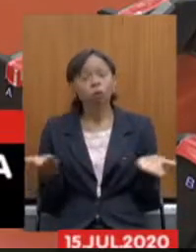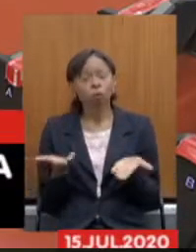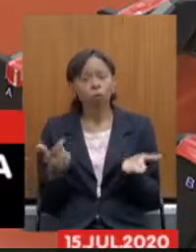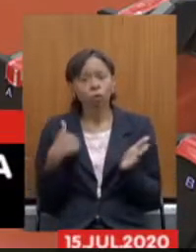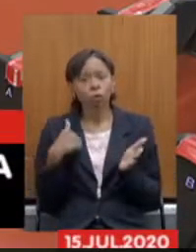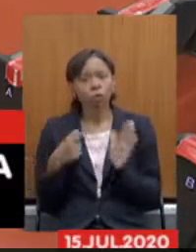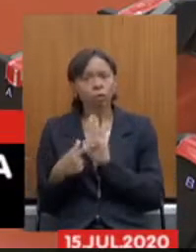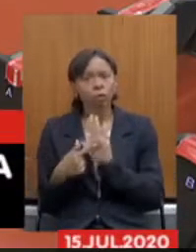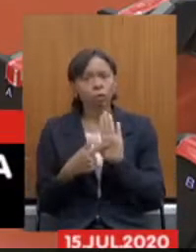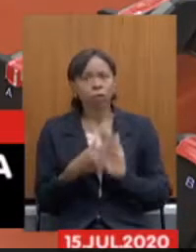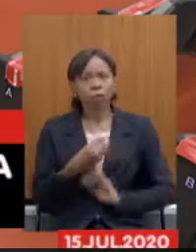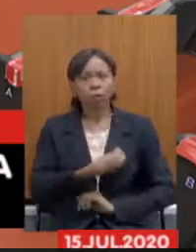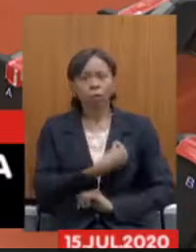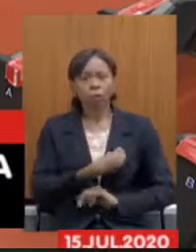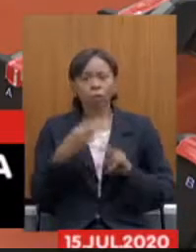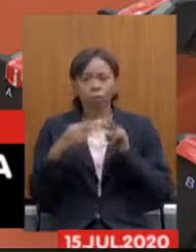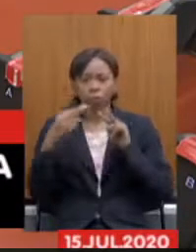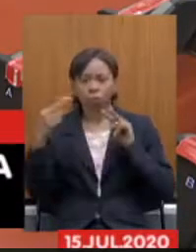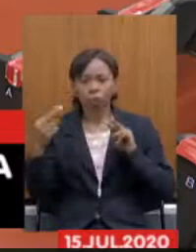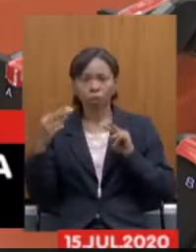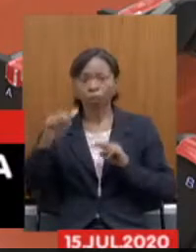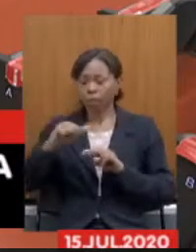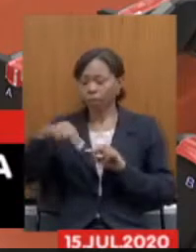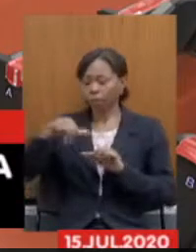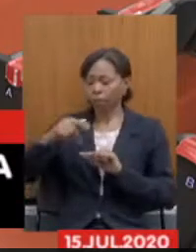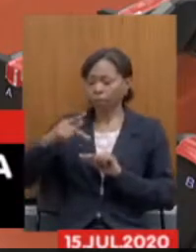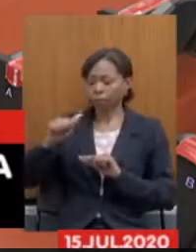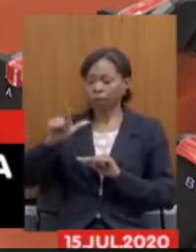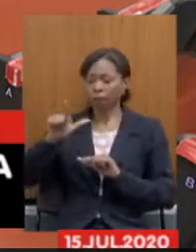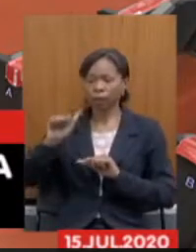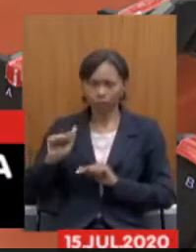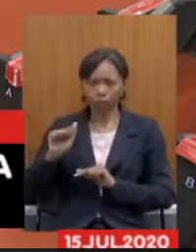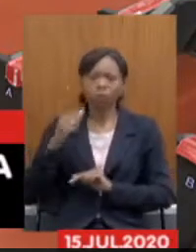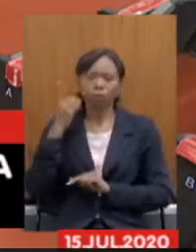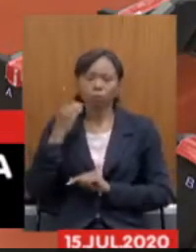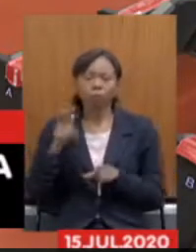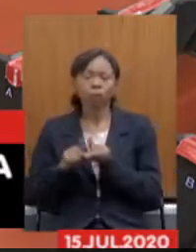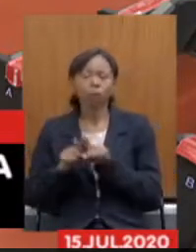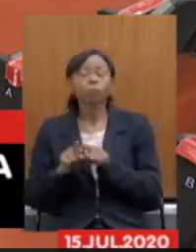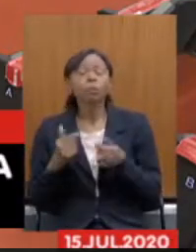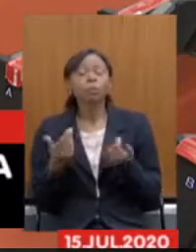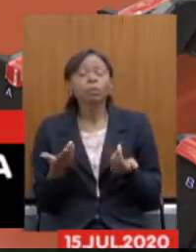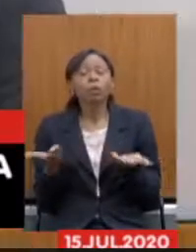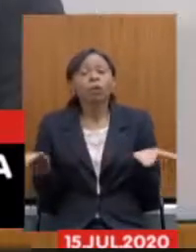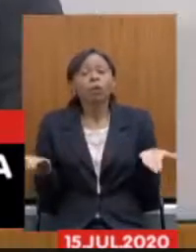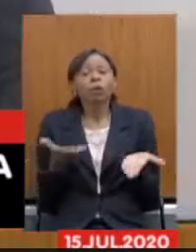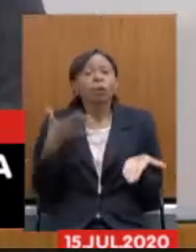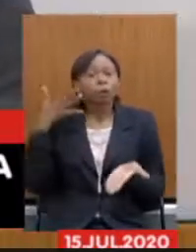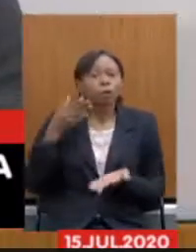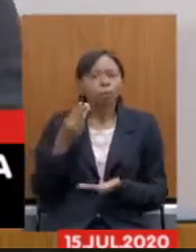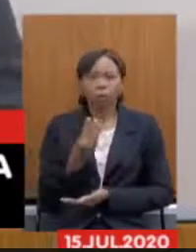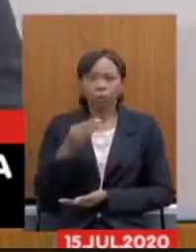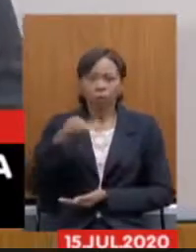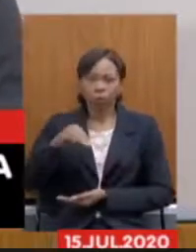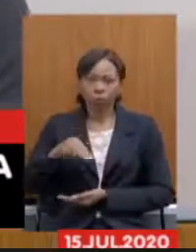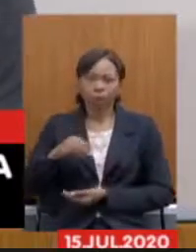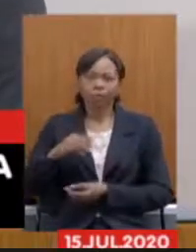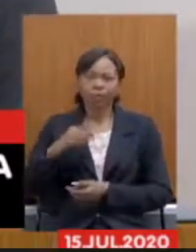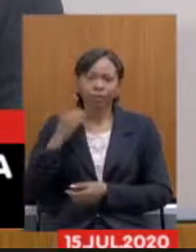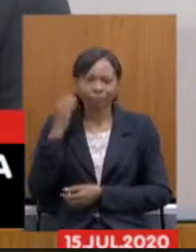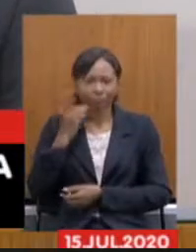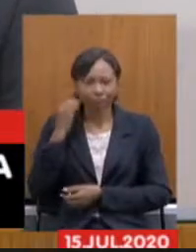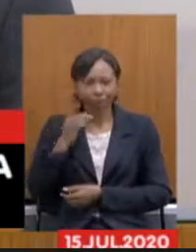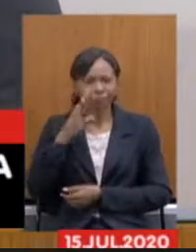participação remota da deputada Ana Paula Siqueira e neste momento passa a palavra por três minutos para a deputada